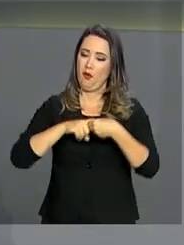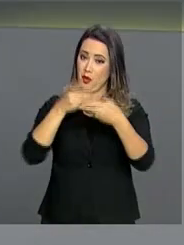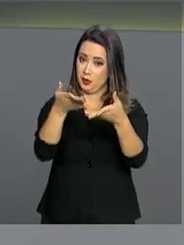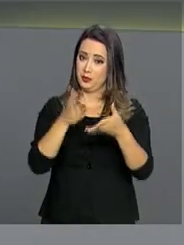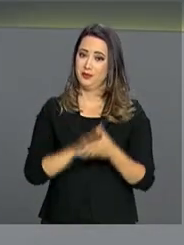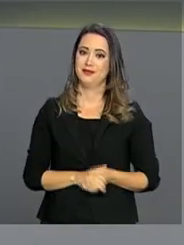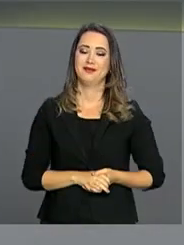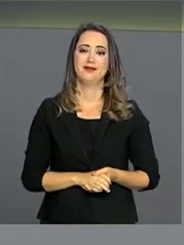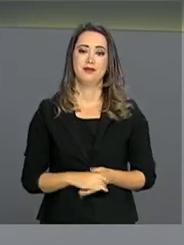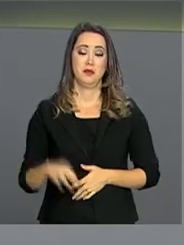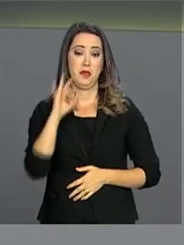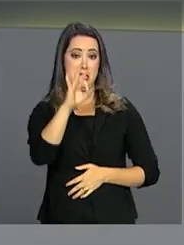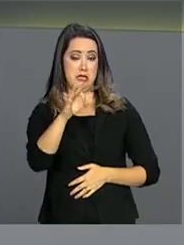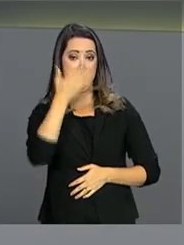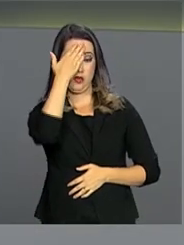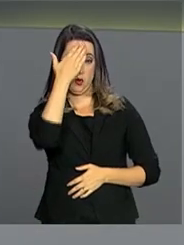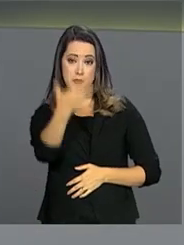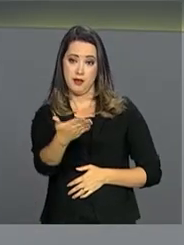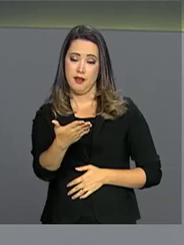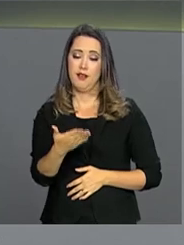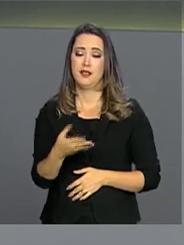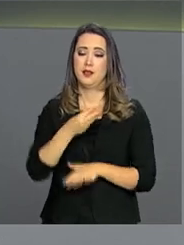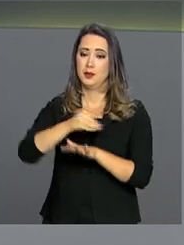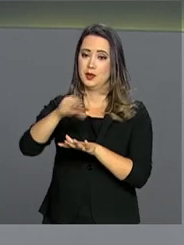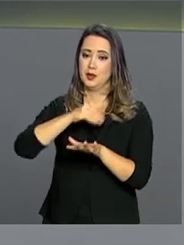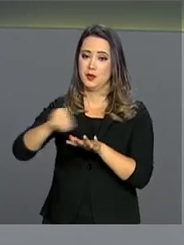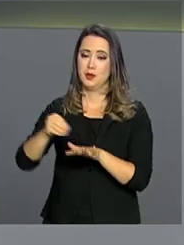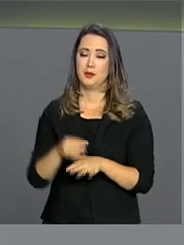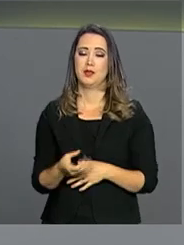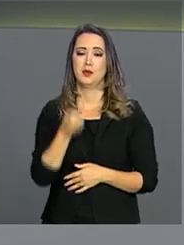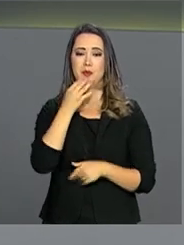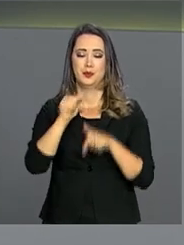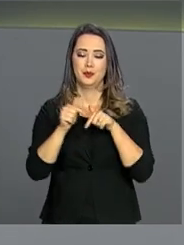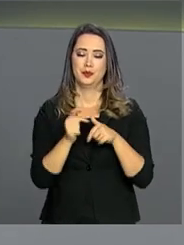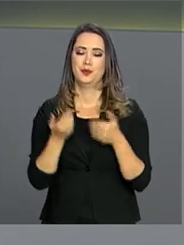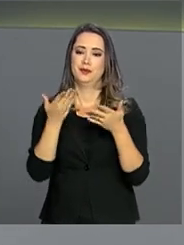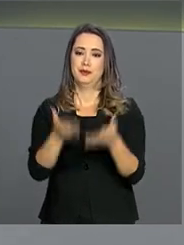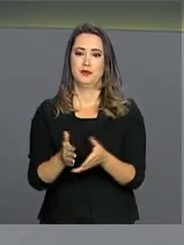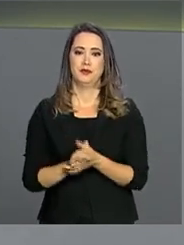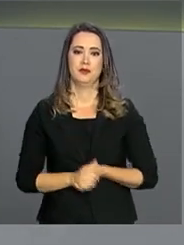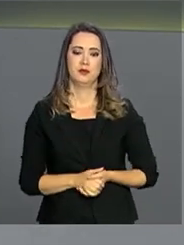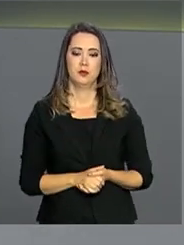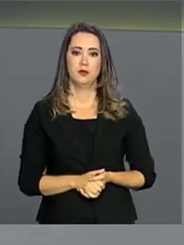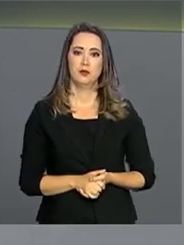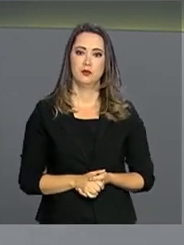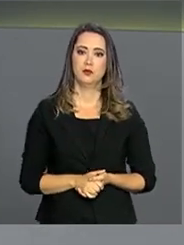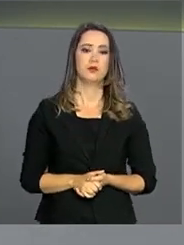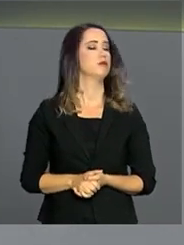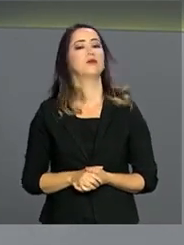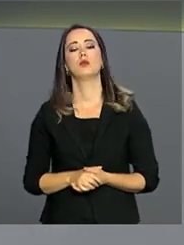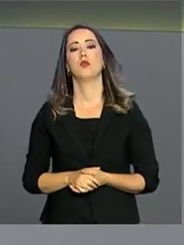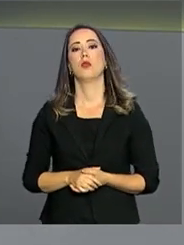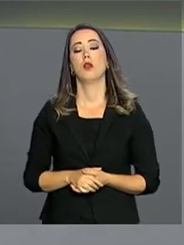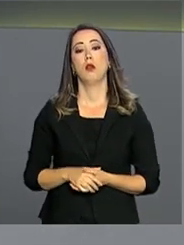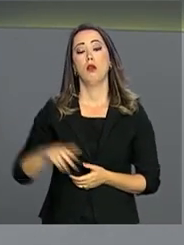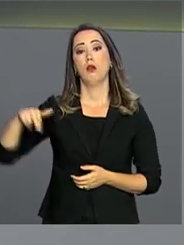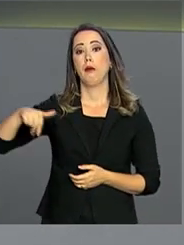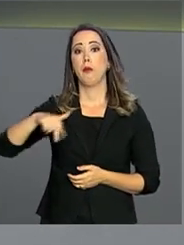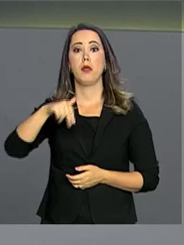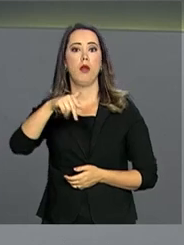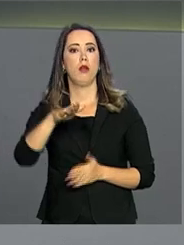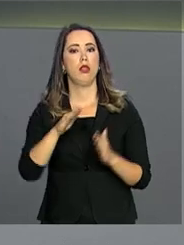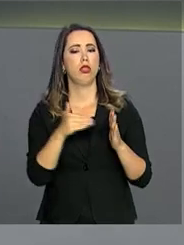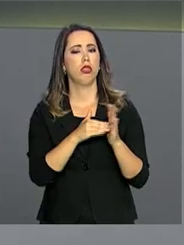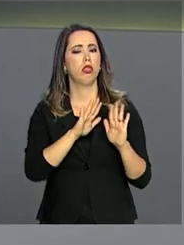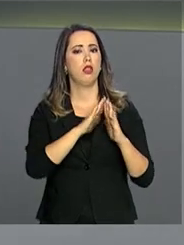no estúdio, Roberto. É isso, Paulo. Muito obrigado pelas informações. Bom trabalho aí para você. Caminhar até a escola ou ir ao